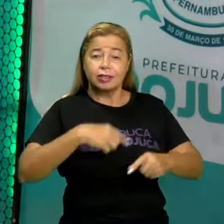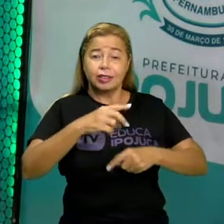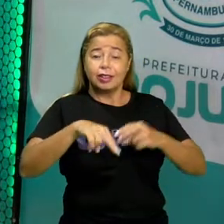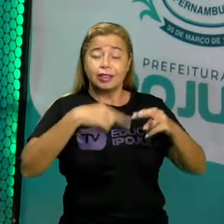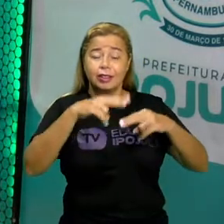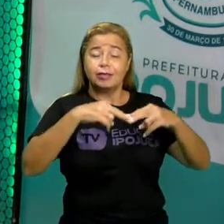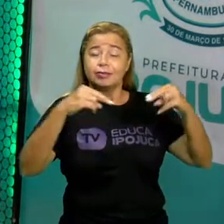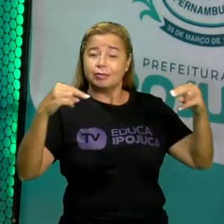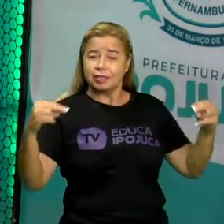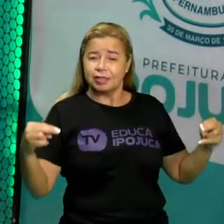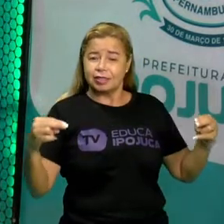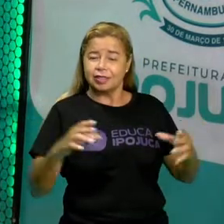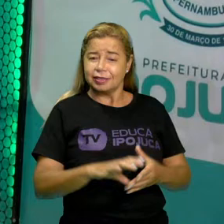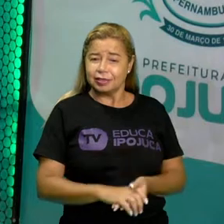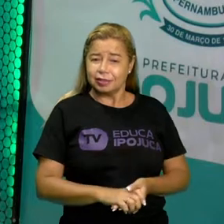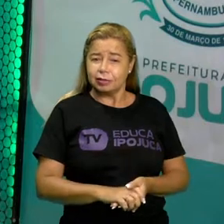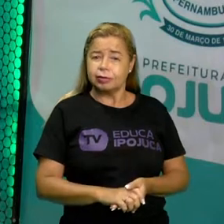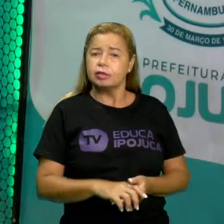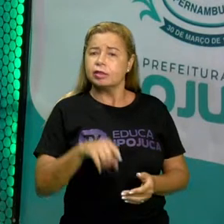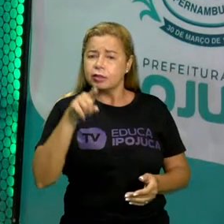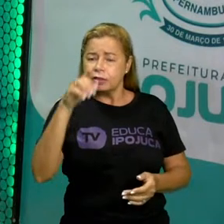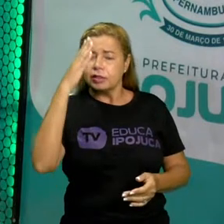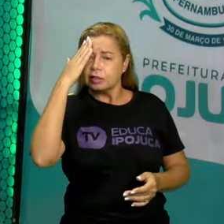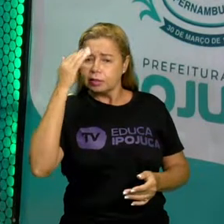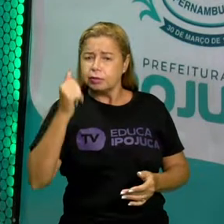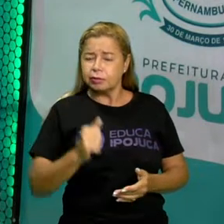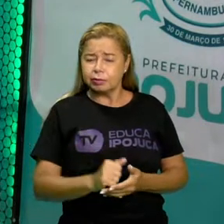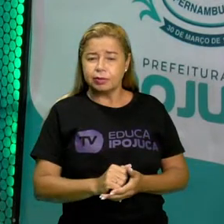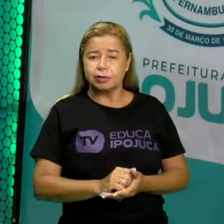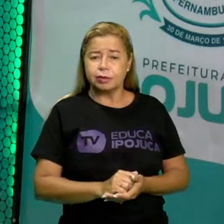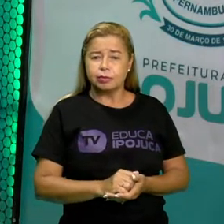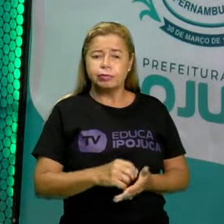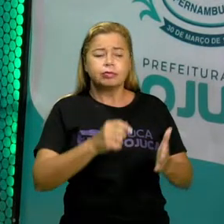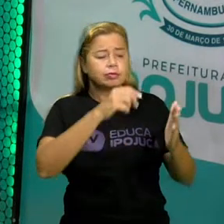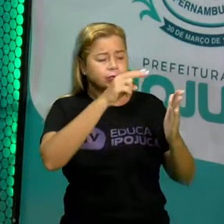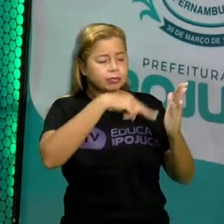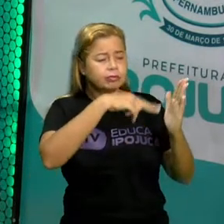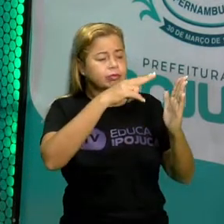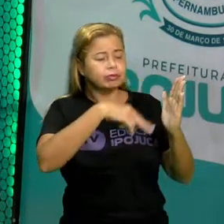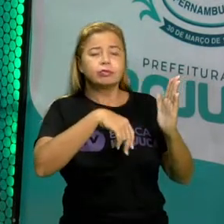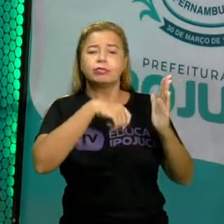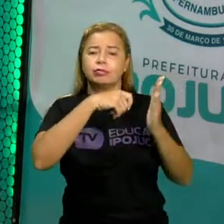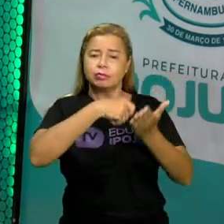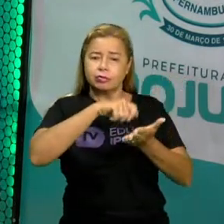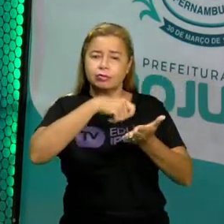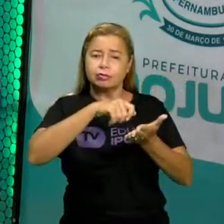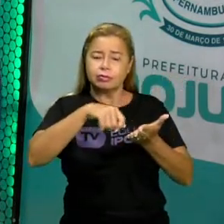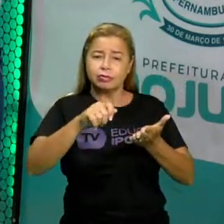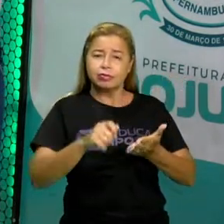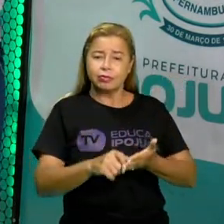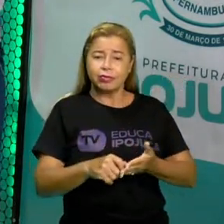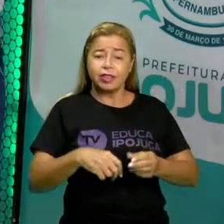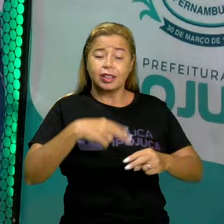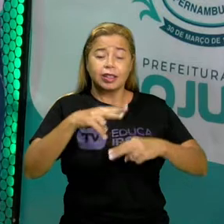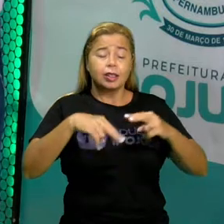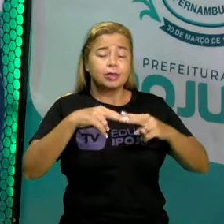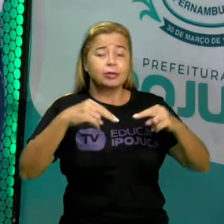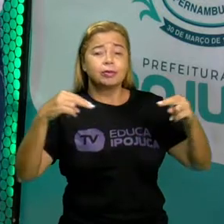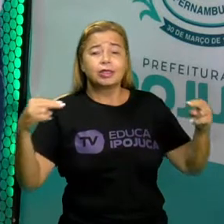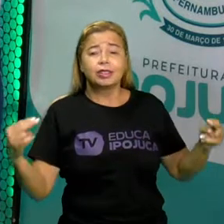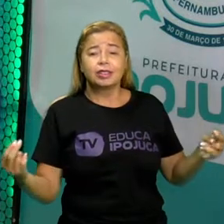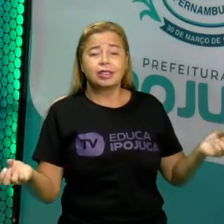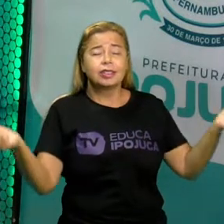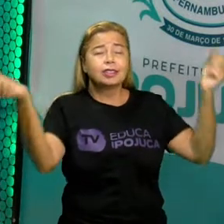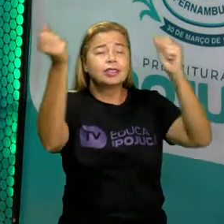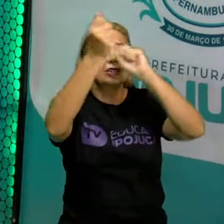Isso mesmo, crianças. Vocês sabiam ler e escrever é um presente maravilhoso,